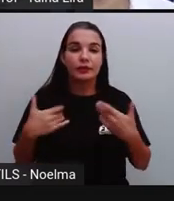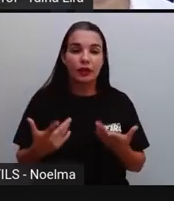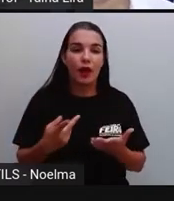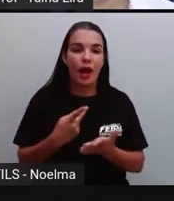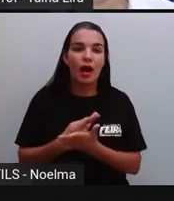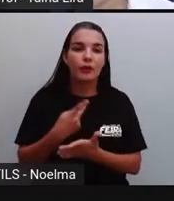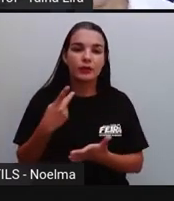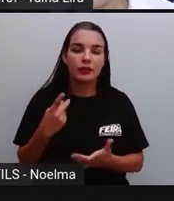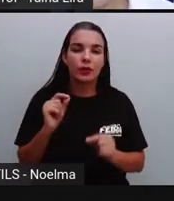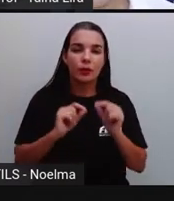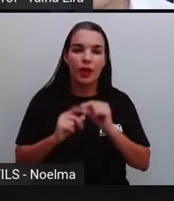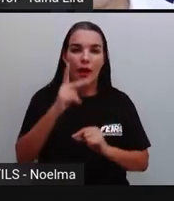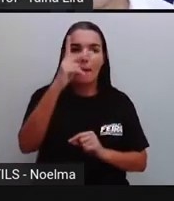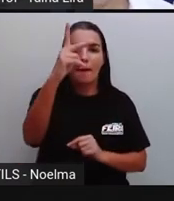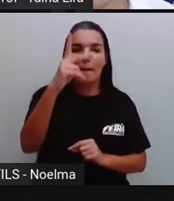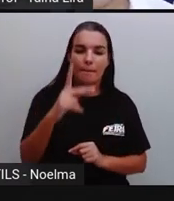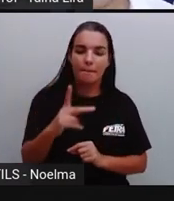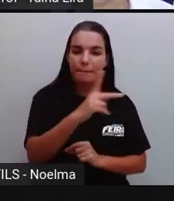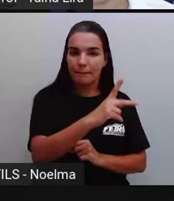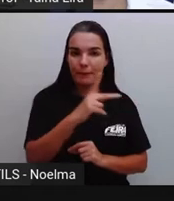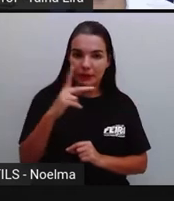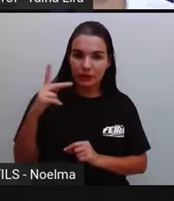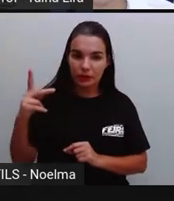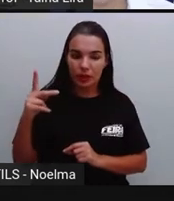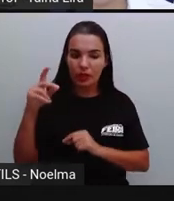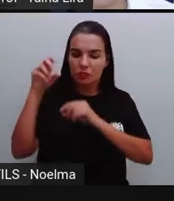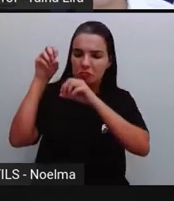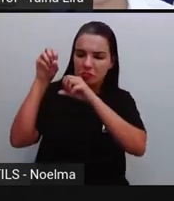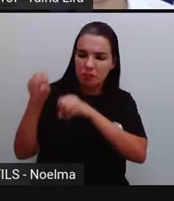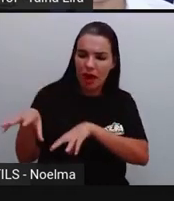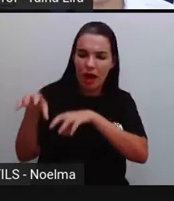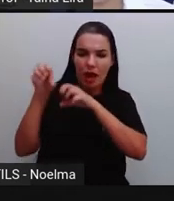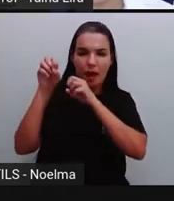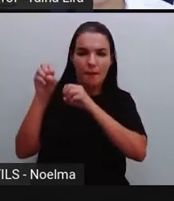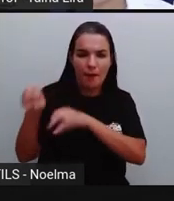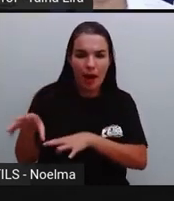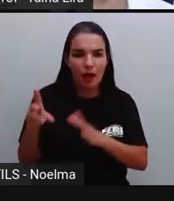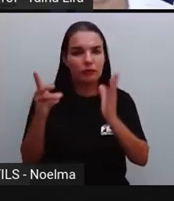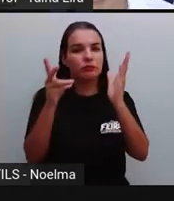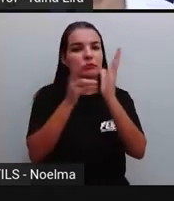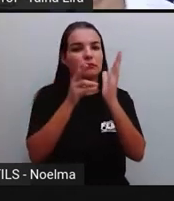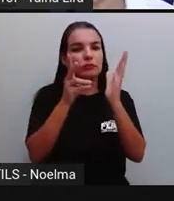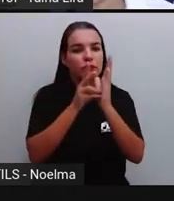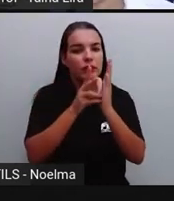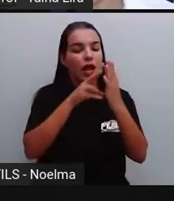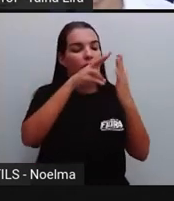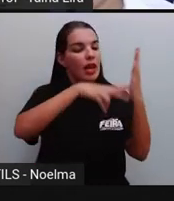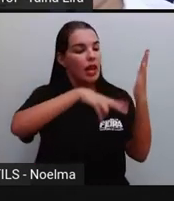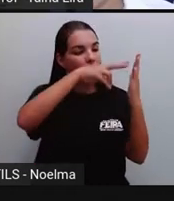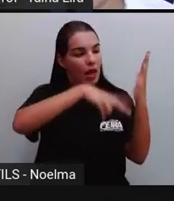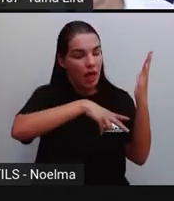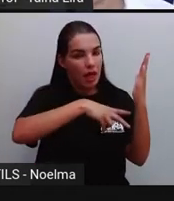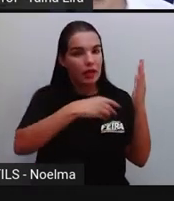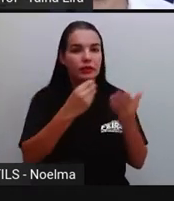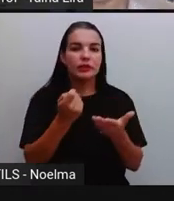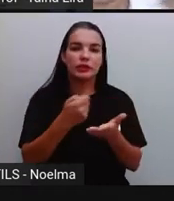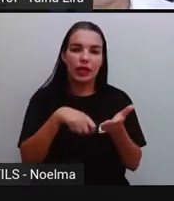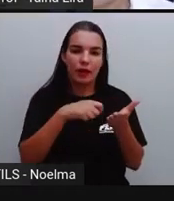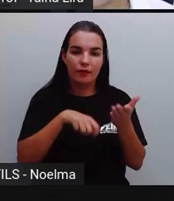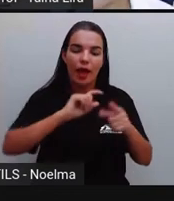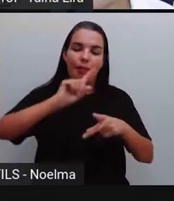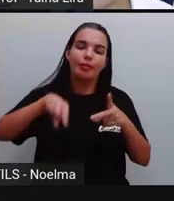Os próprios jesuítas precisaram, né, ensinar os indígenas primeiro a ler e a escrever para